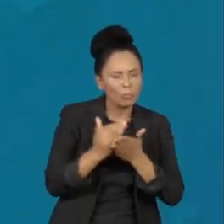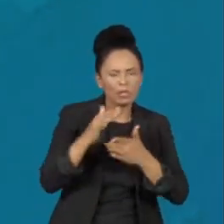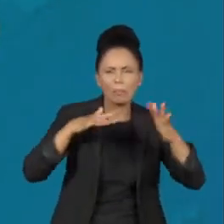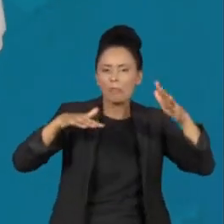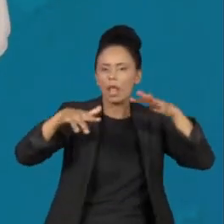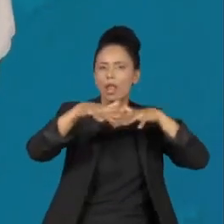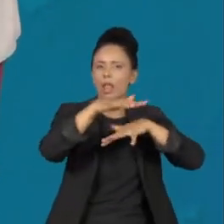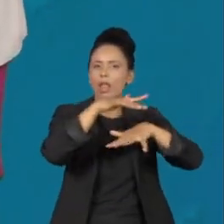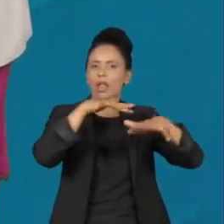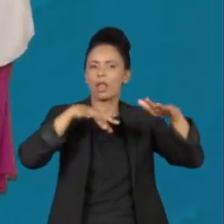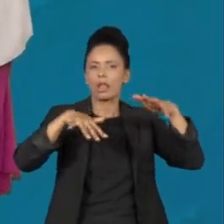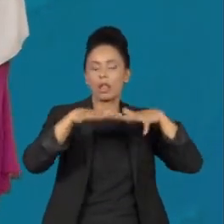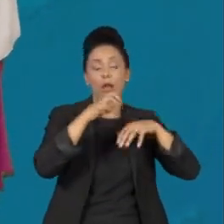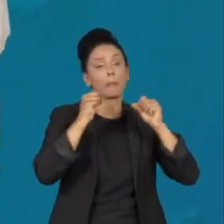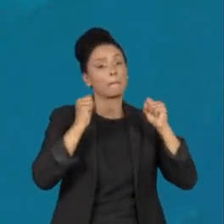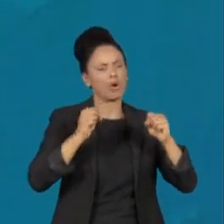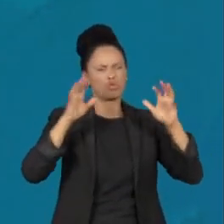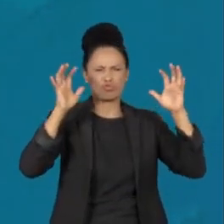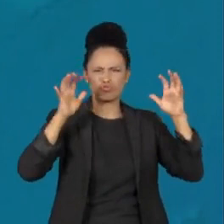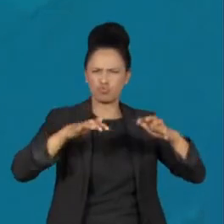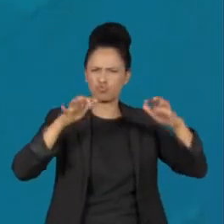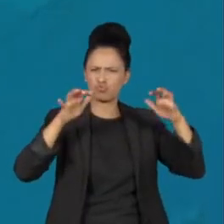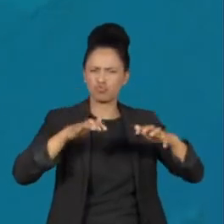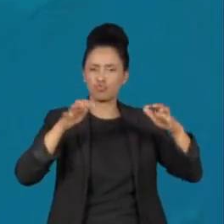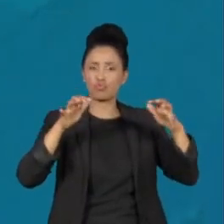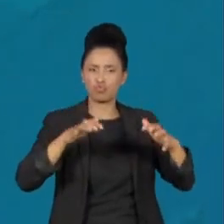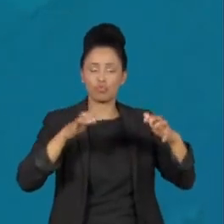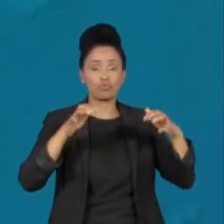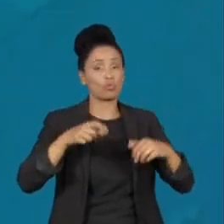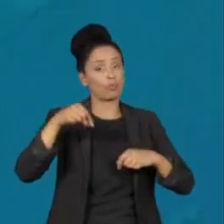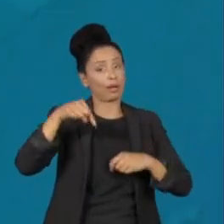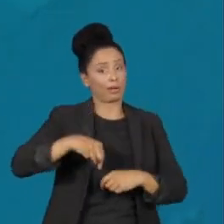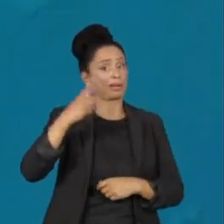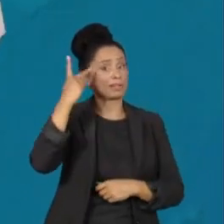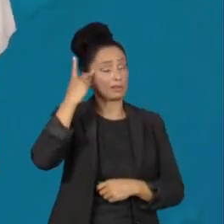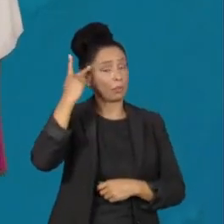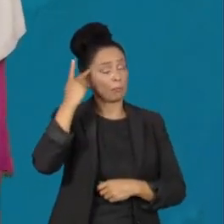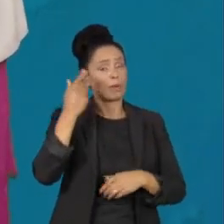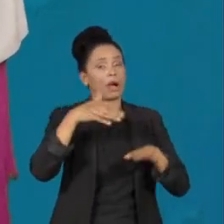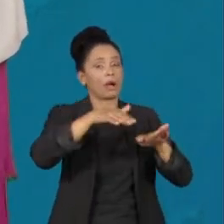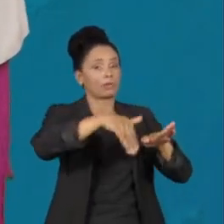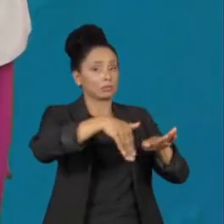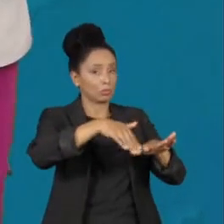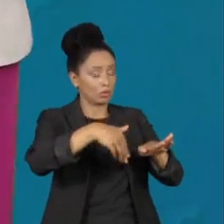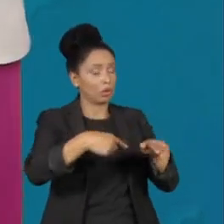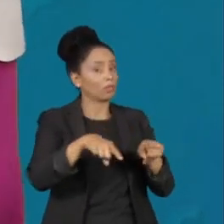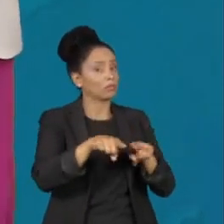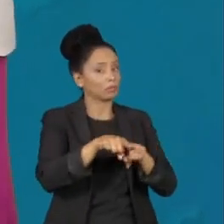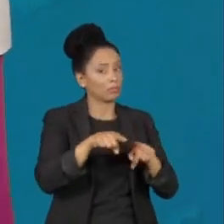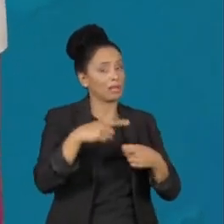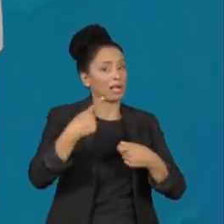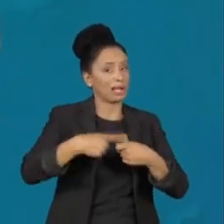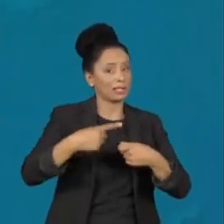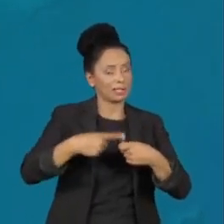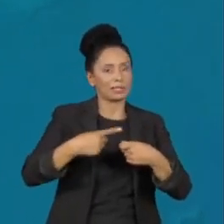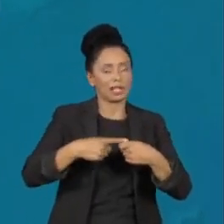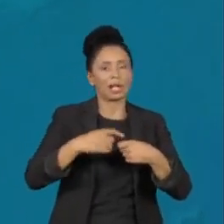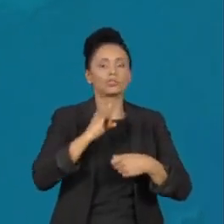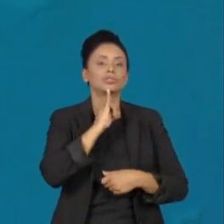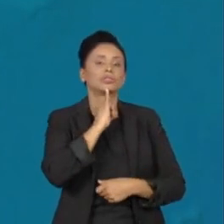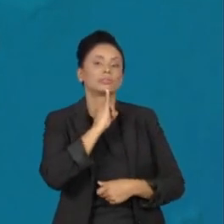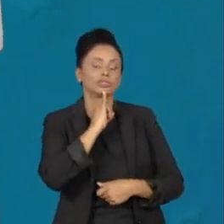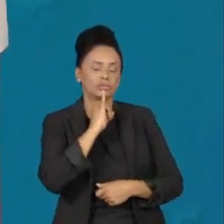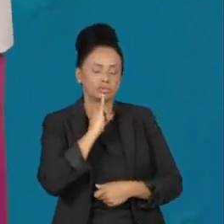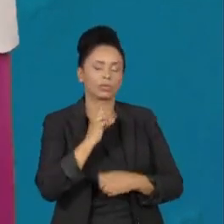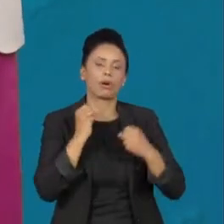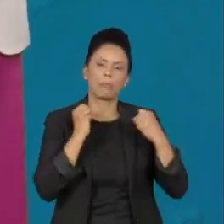nebulosidade. Tem previsão de temporais hoje na região da Grande São Paulo, todo o litoral e também na cidade de Itapetininga. Essa chuva